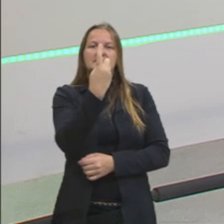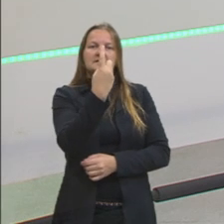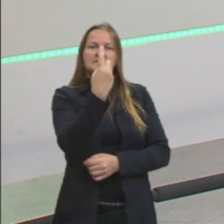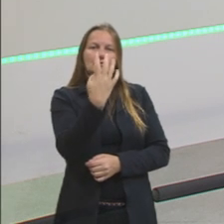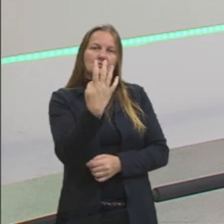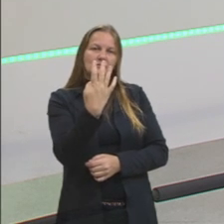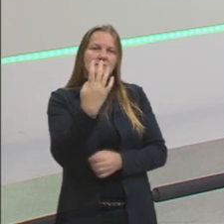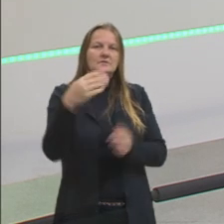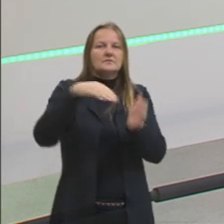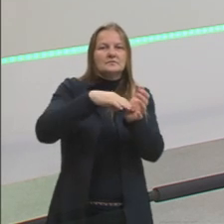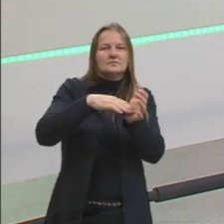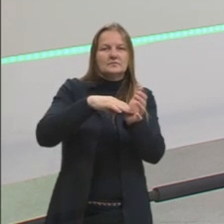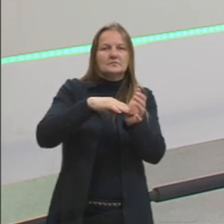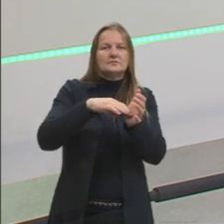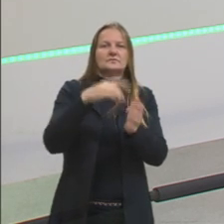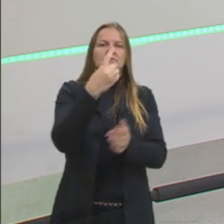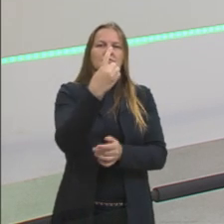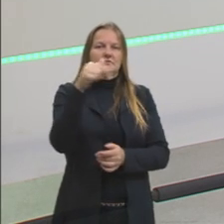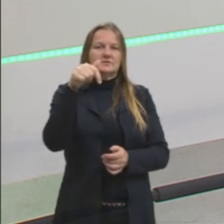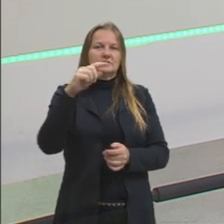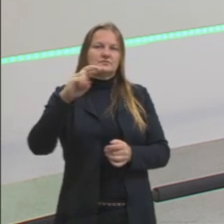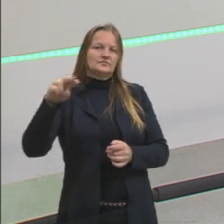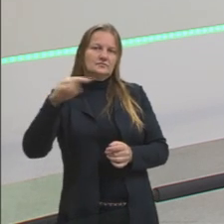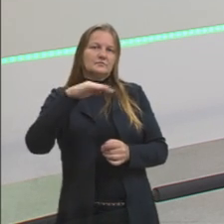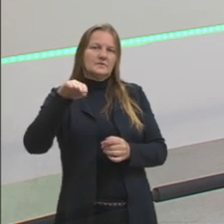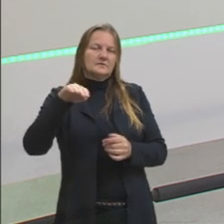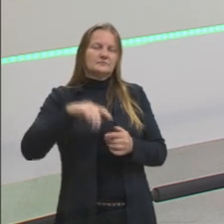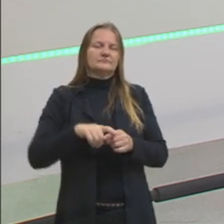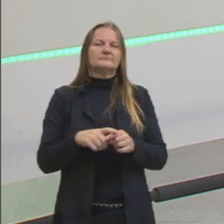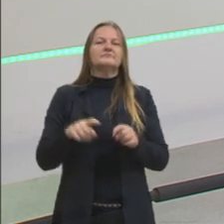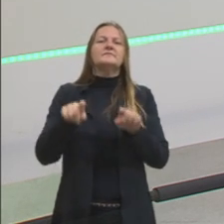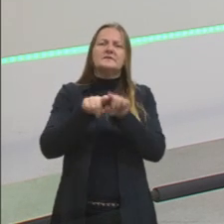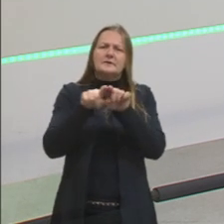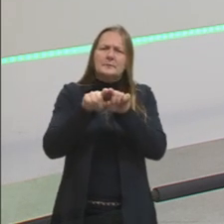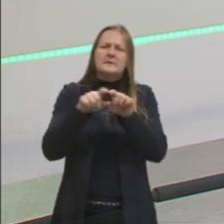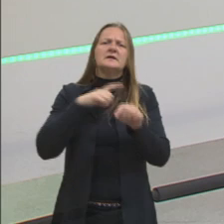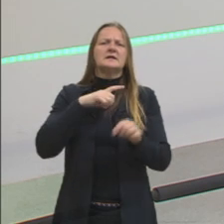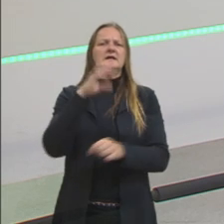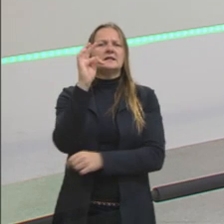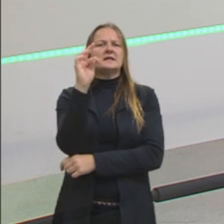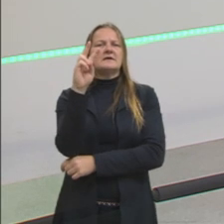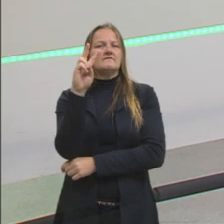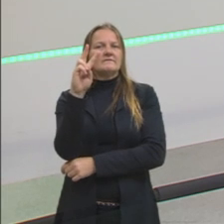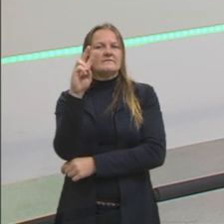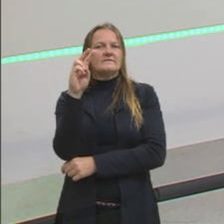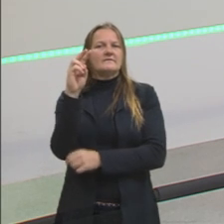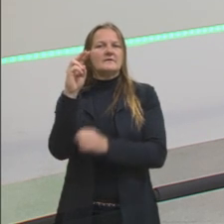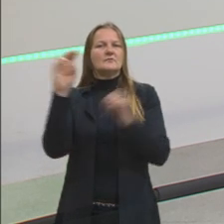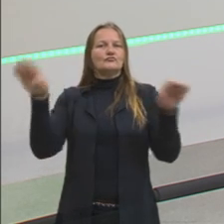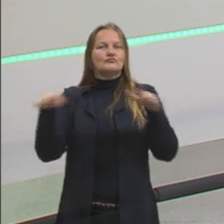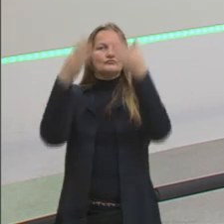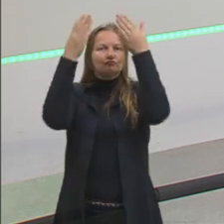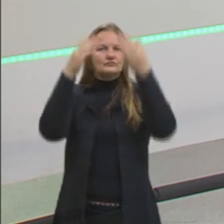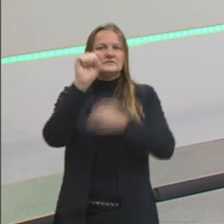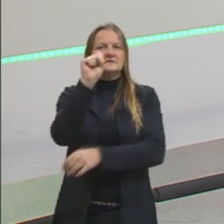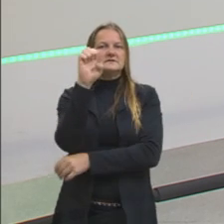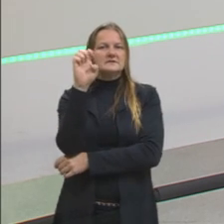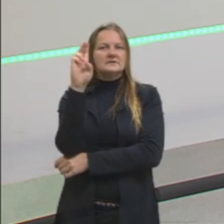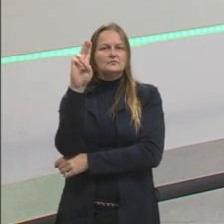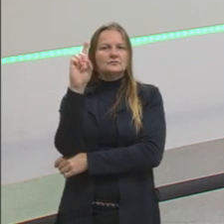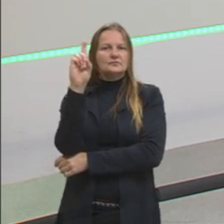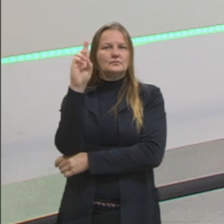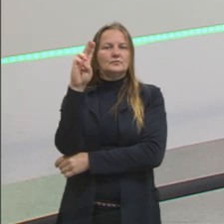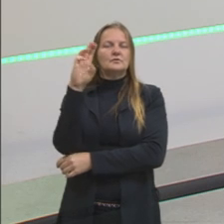às 17h30. E essas aulas também ficam no repositório da TVSEDUC, no YouTube, para você assistir as aulas